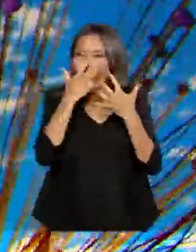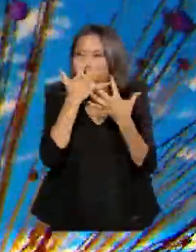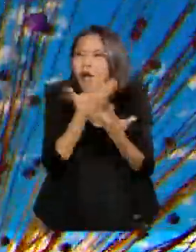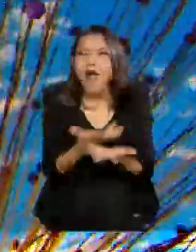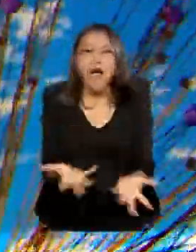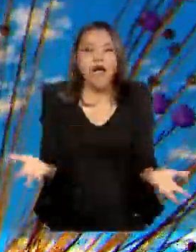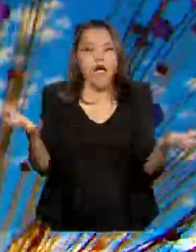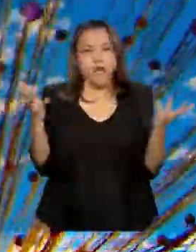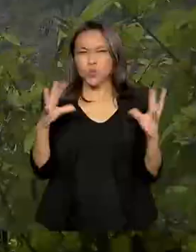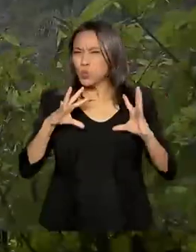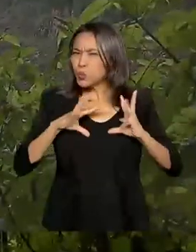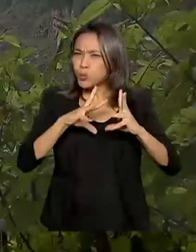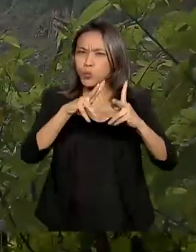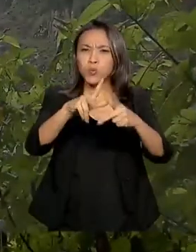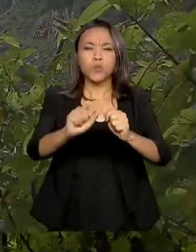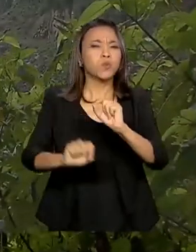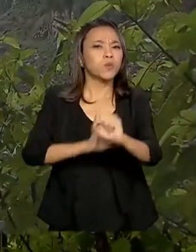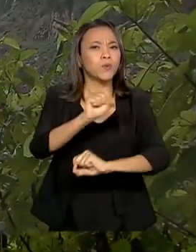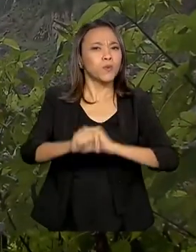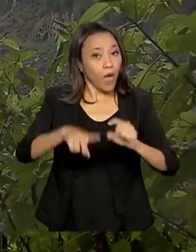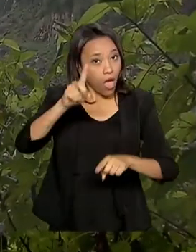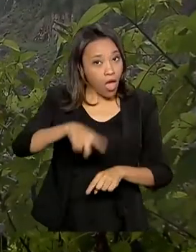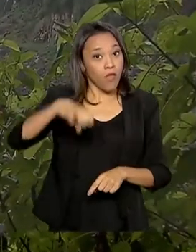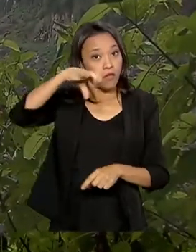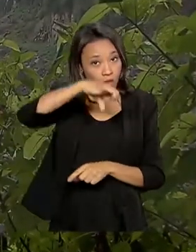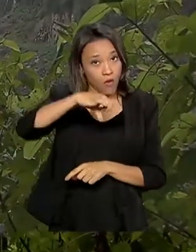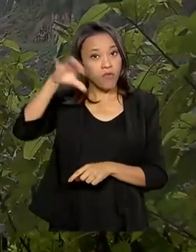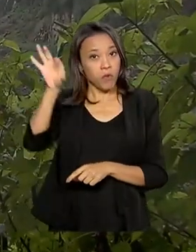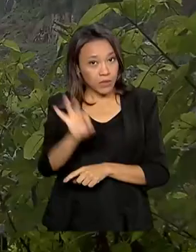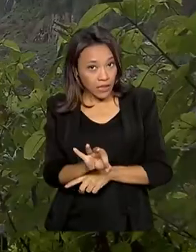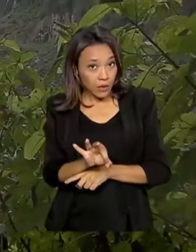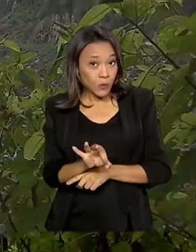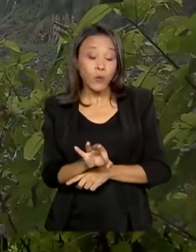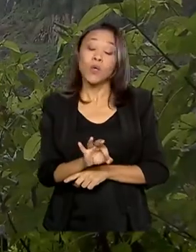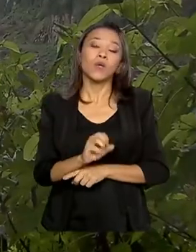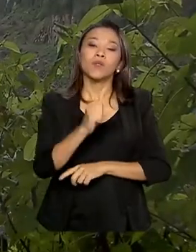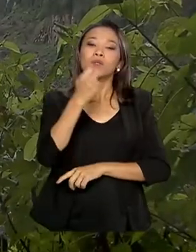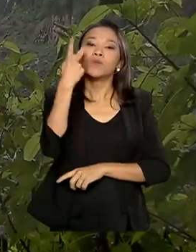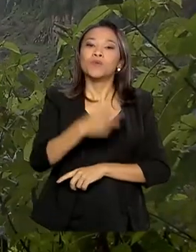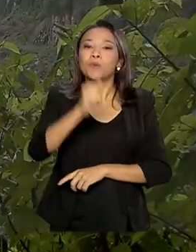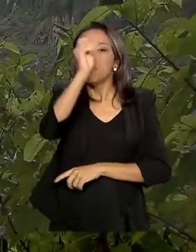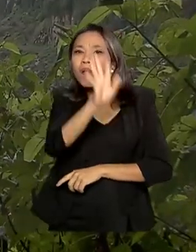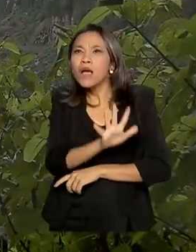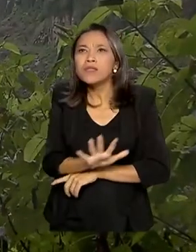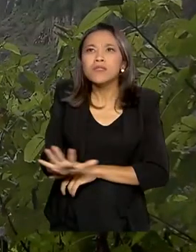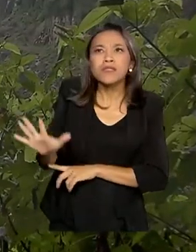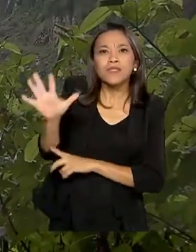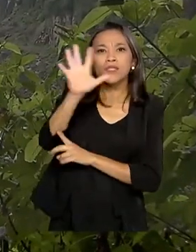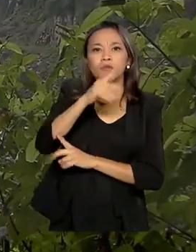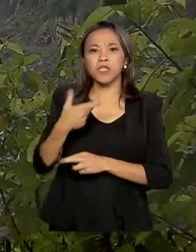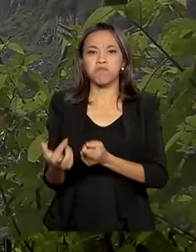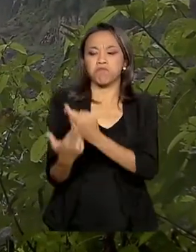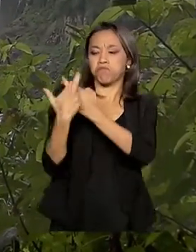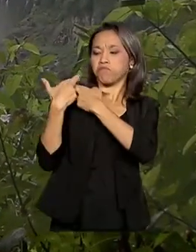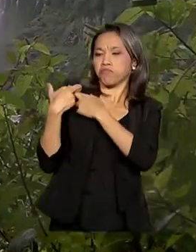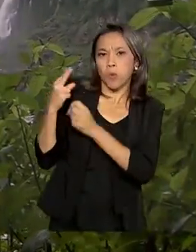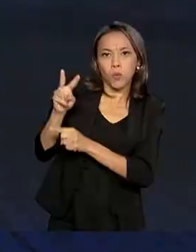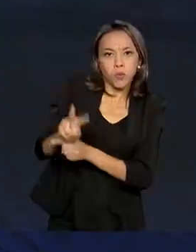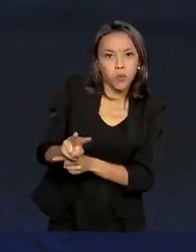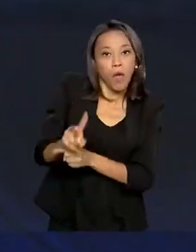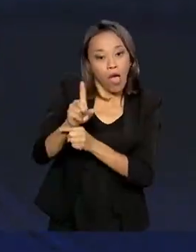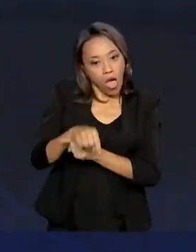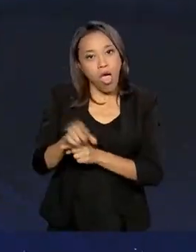Ao todo, eles representam 9% do território brasileiro e estão sob a guarda do Instituto Chico Mendes de